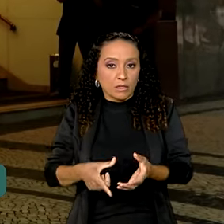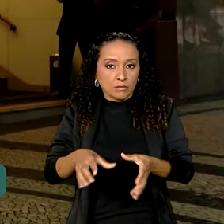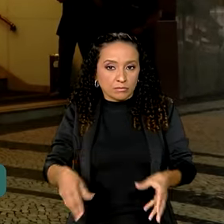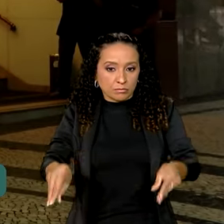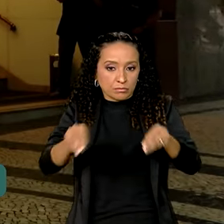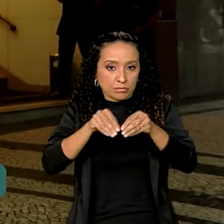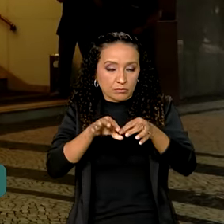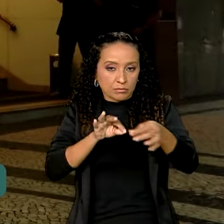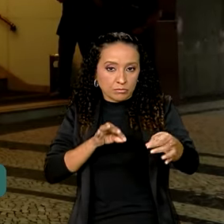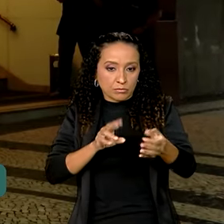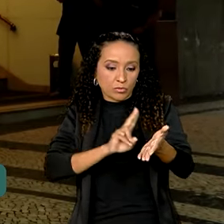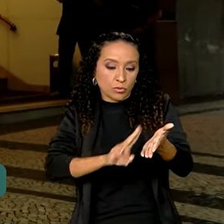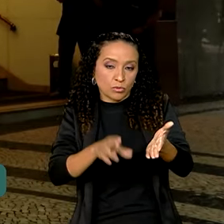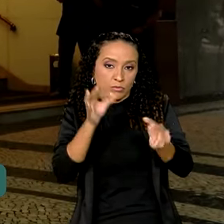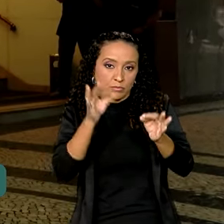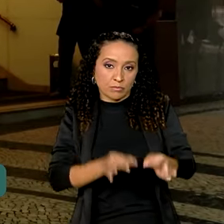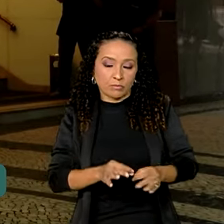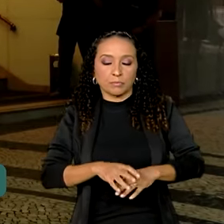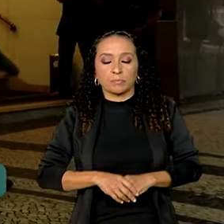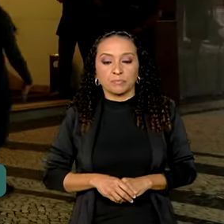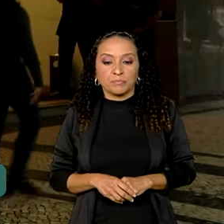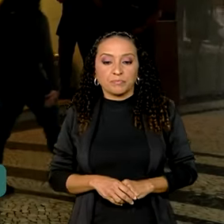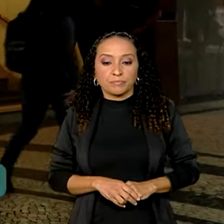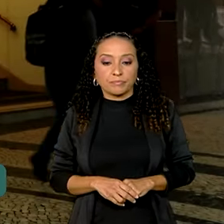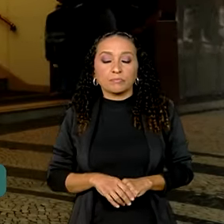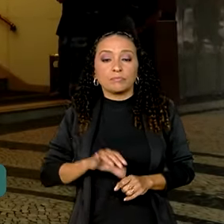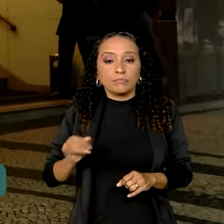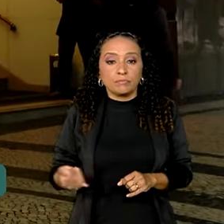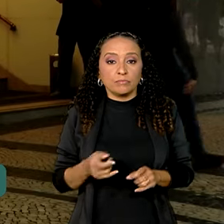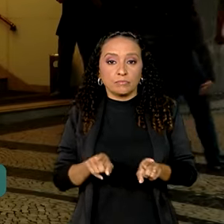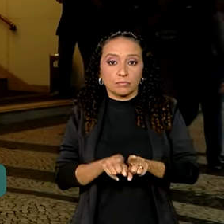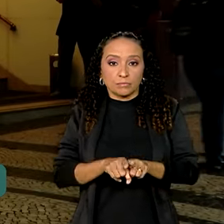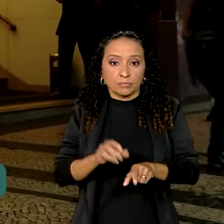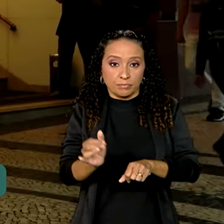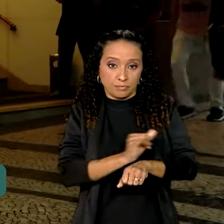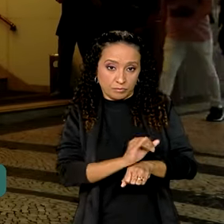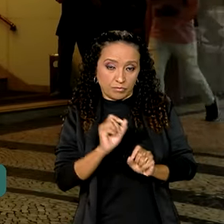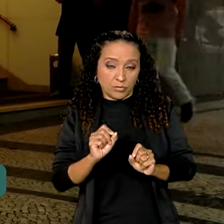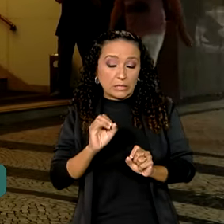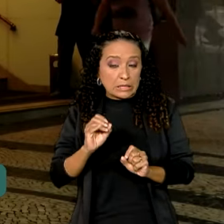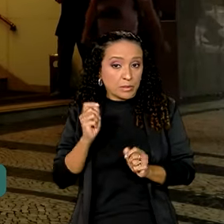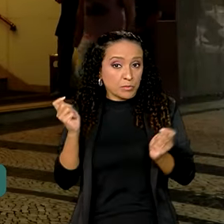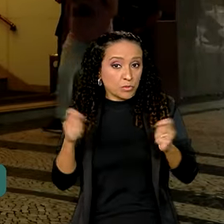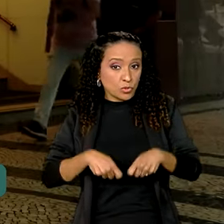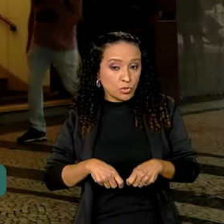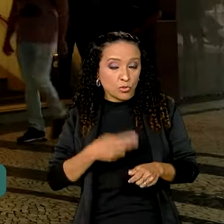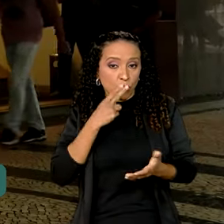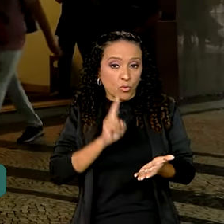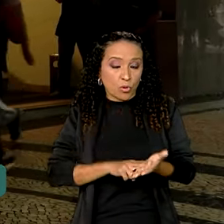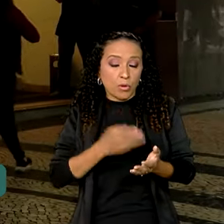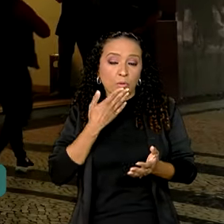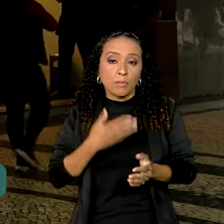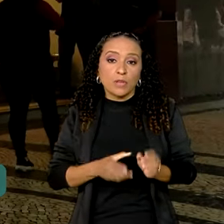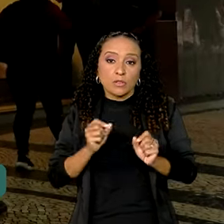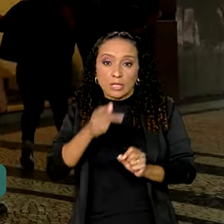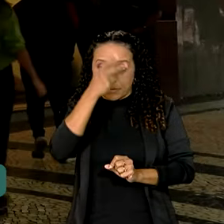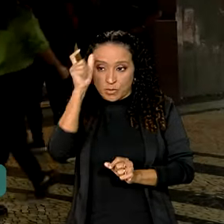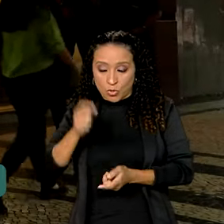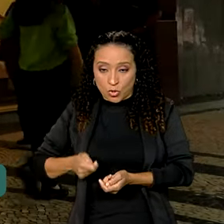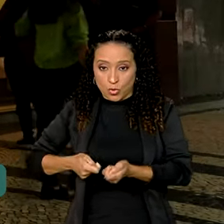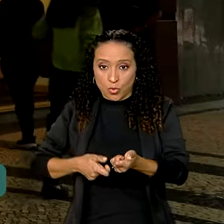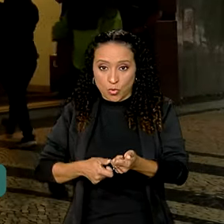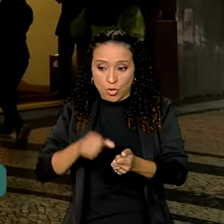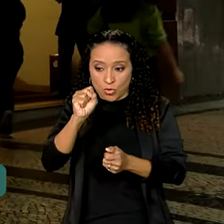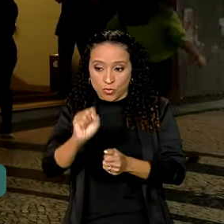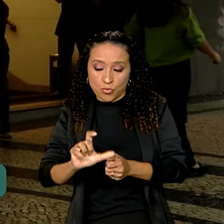e identificadas. E, Vanessa, para aproveitar melhor a logística, se possível, os Correios pedem para que os doadores do